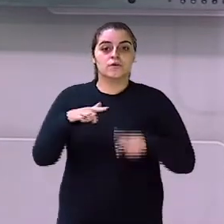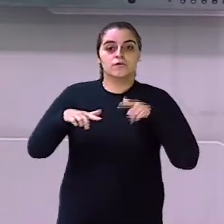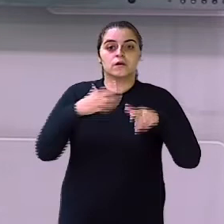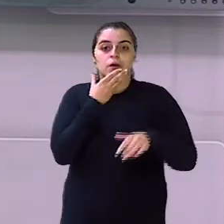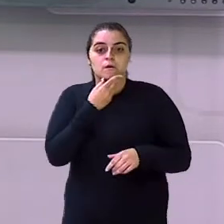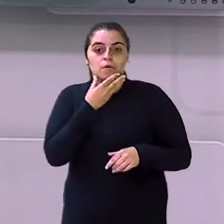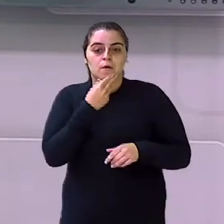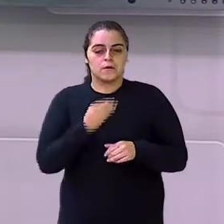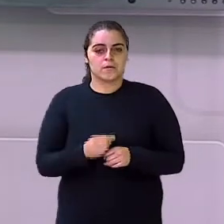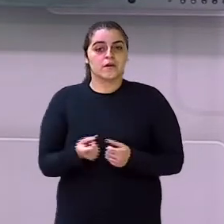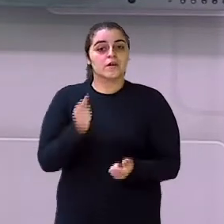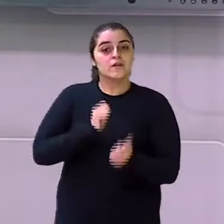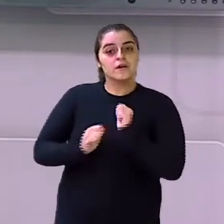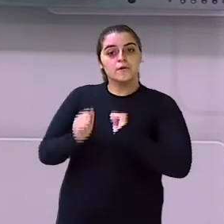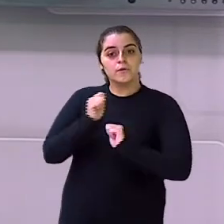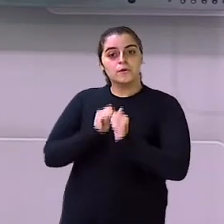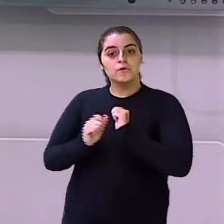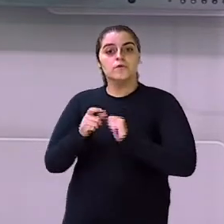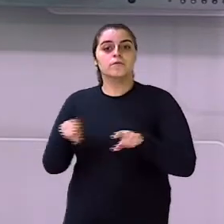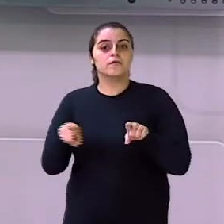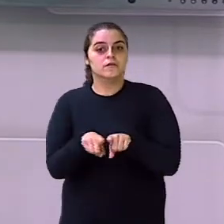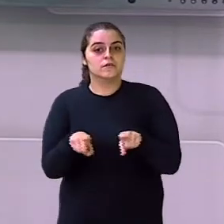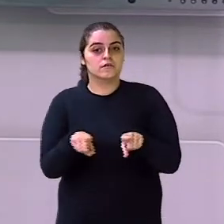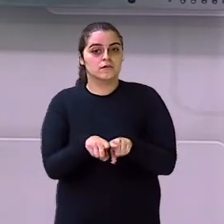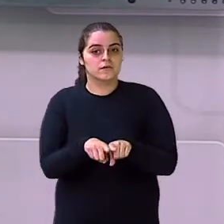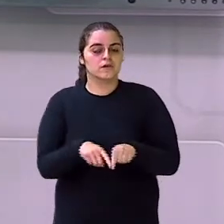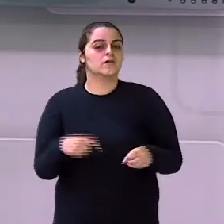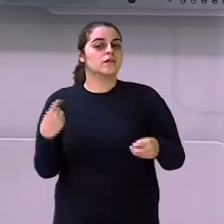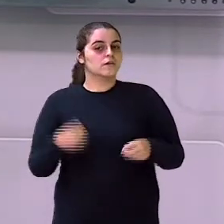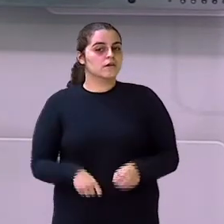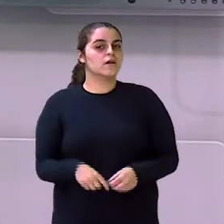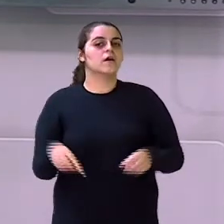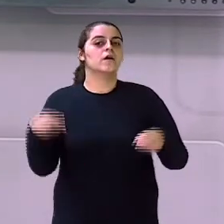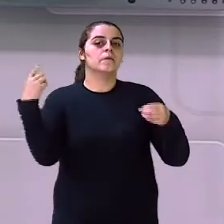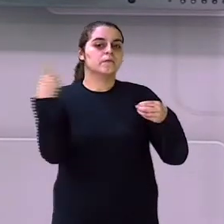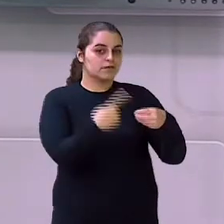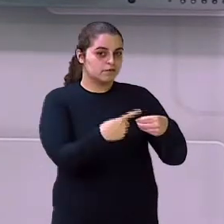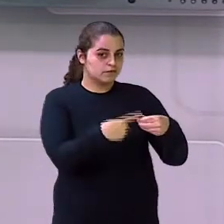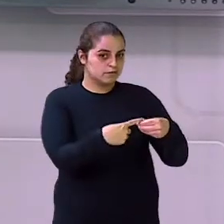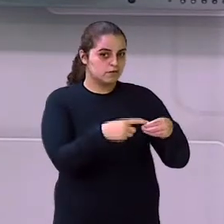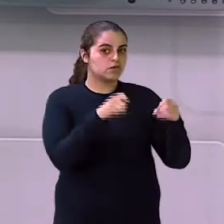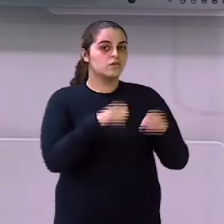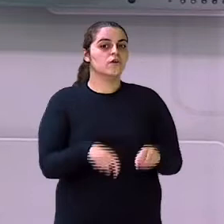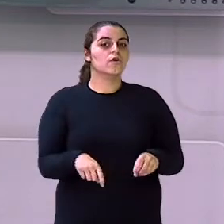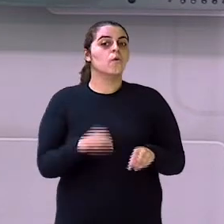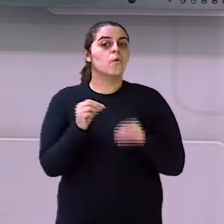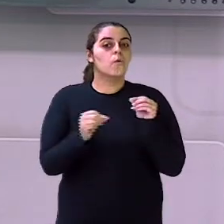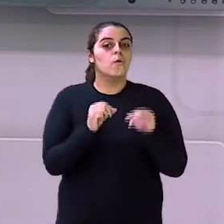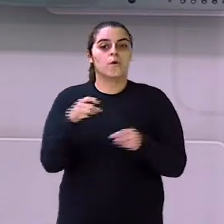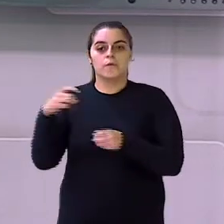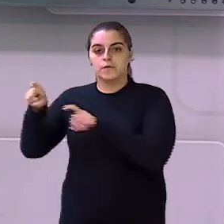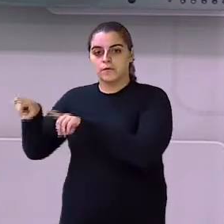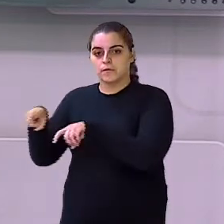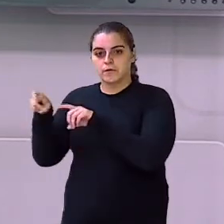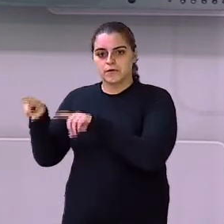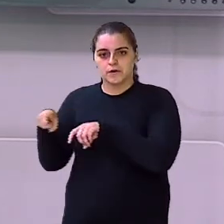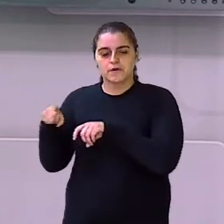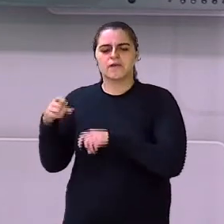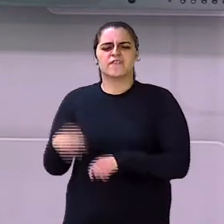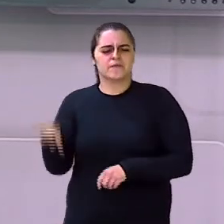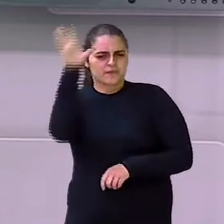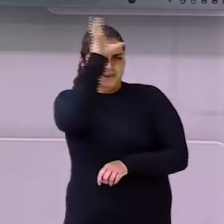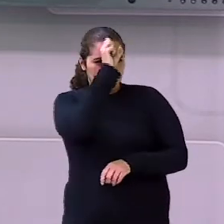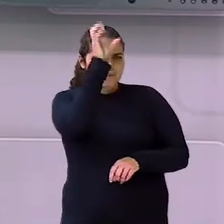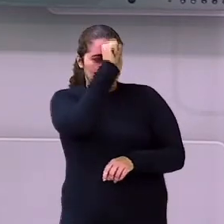atividades econômicas desses impactos, tanto na área urbana quanto na área rural. Então vamos aprender um pouco